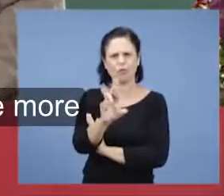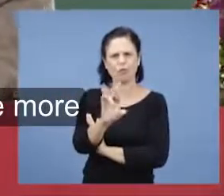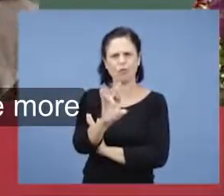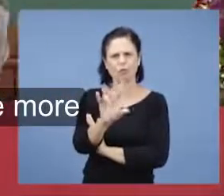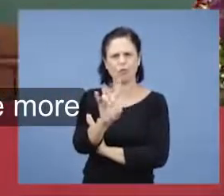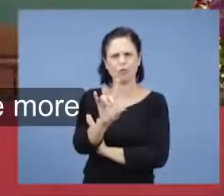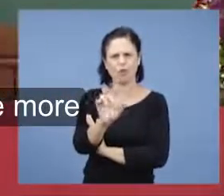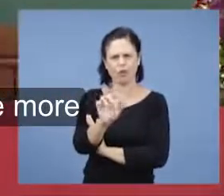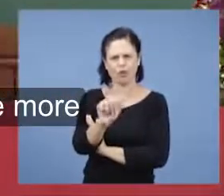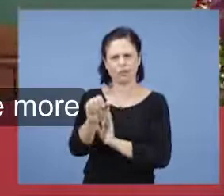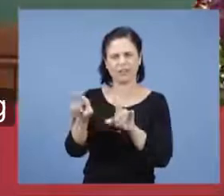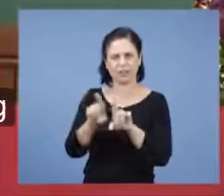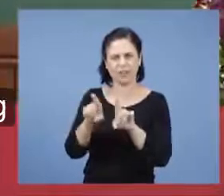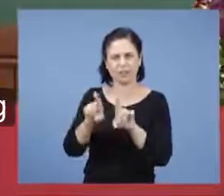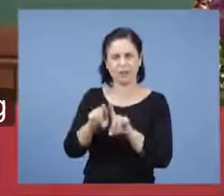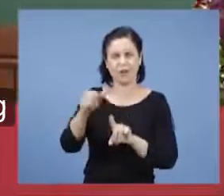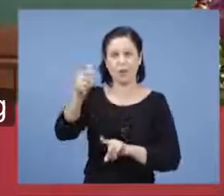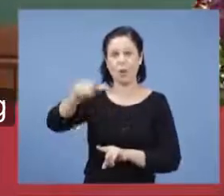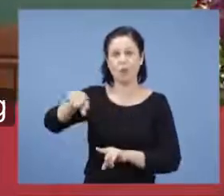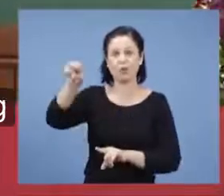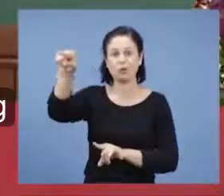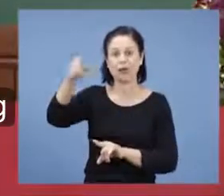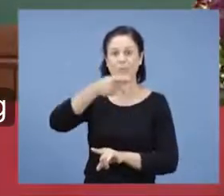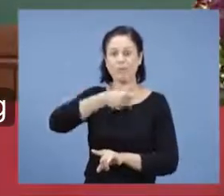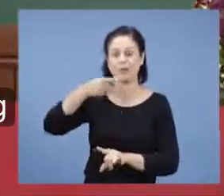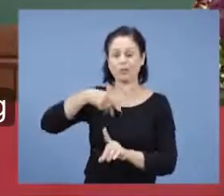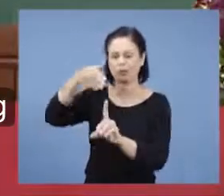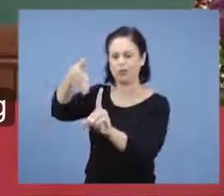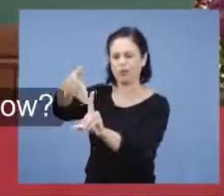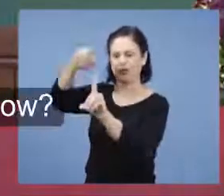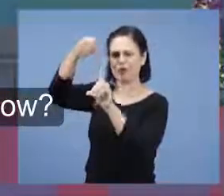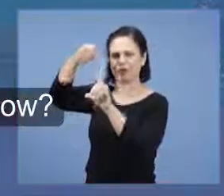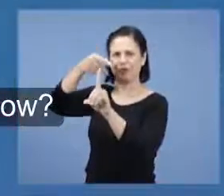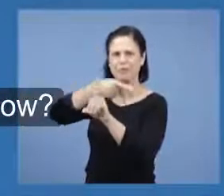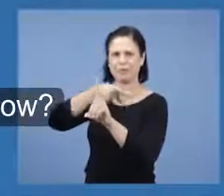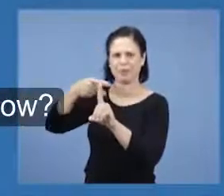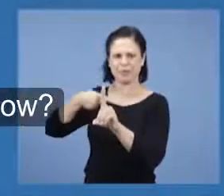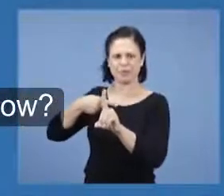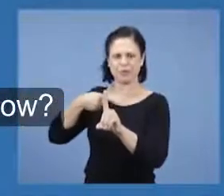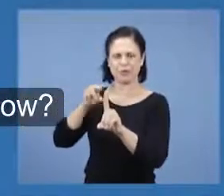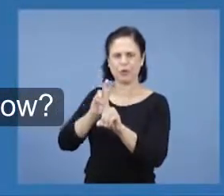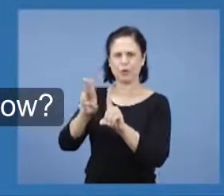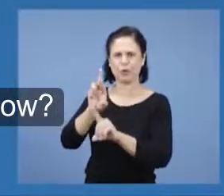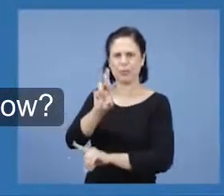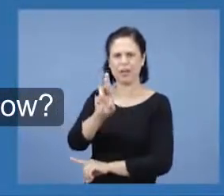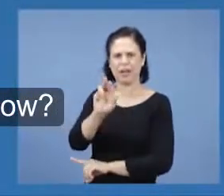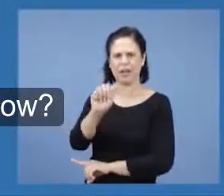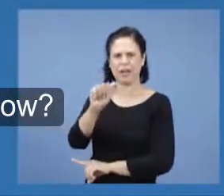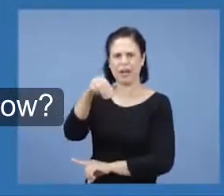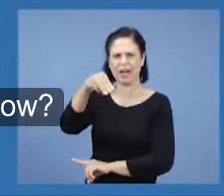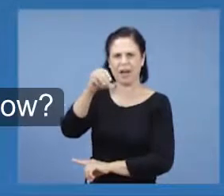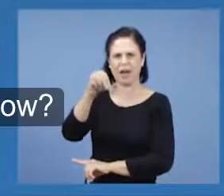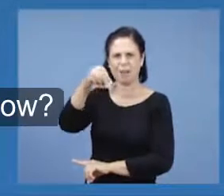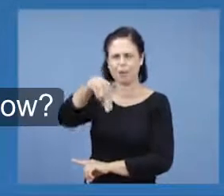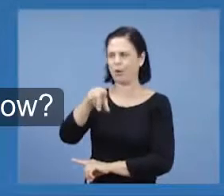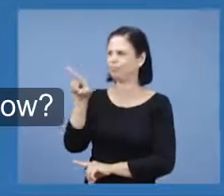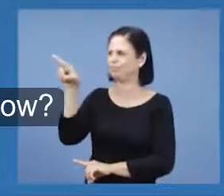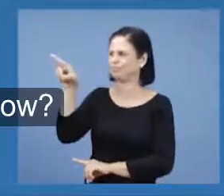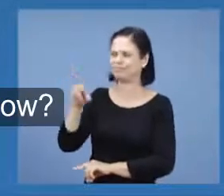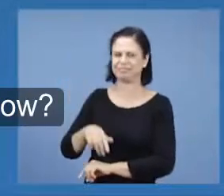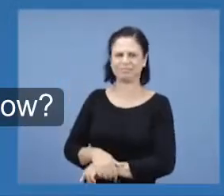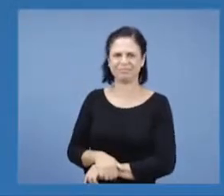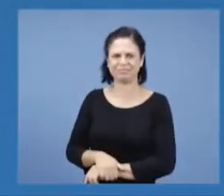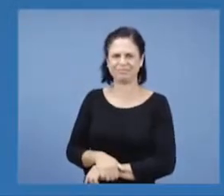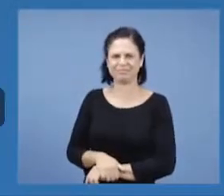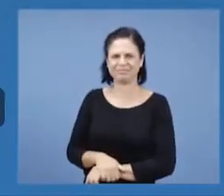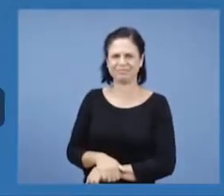E a ordenação de mais um pastor, que é o pastor Ramon. Está sendo ordenado hoje. Lembramos. Deu